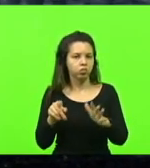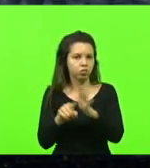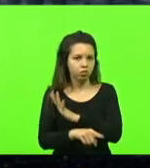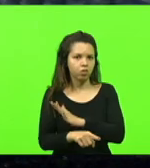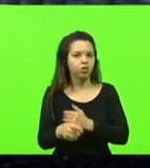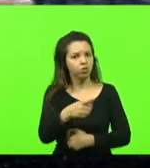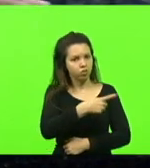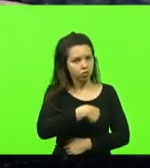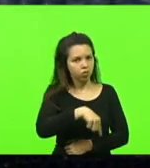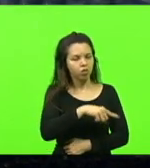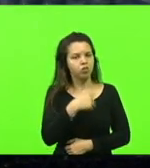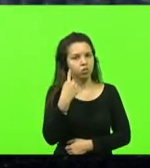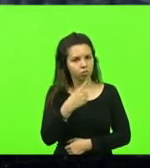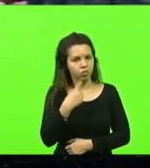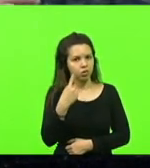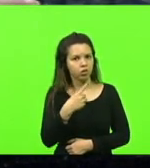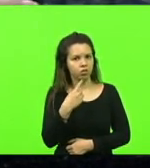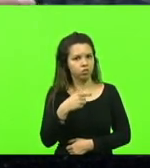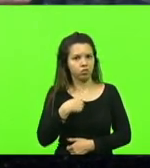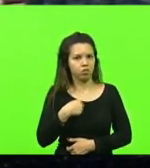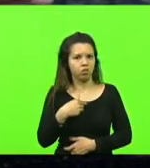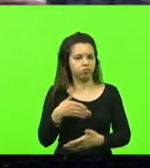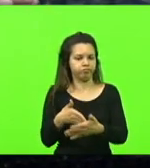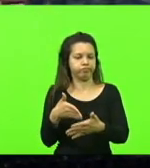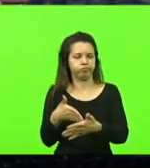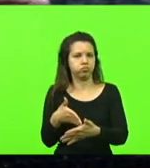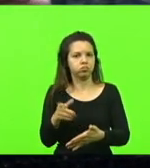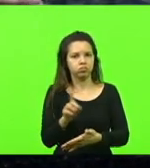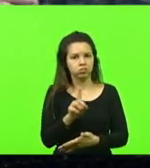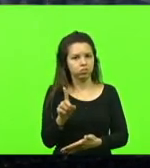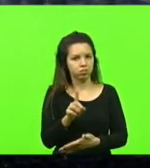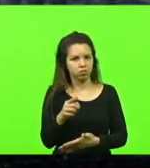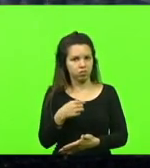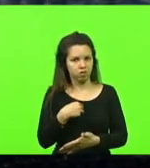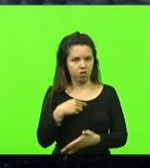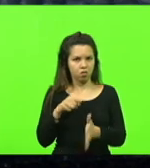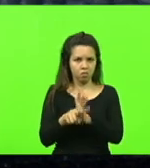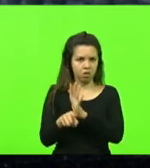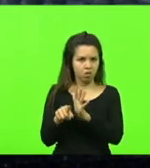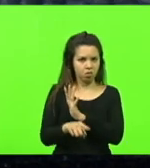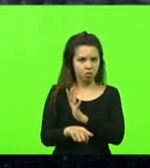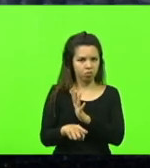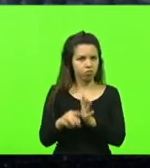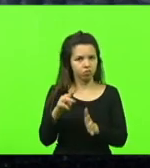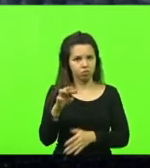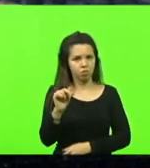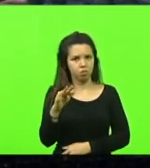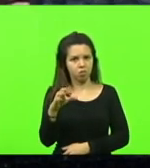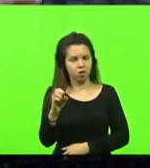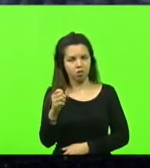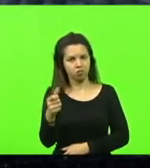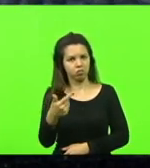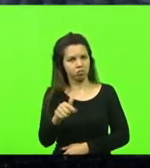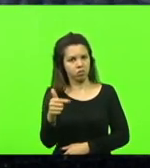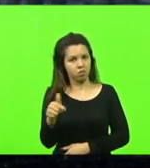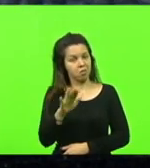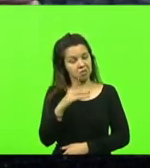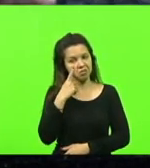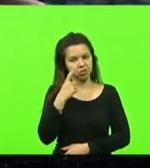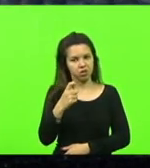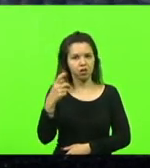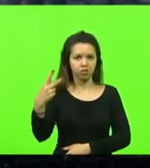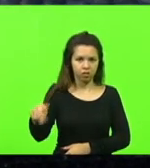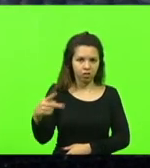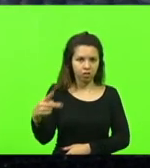como deputados, a gente não deve muito intervir até, eu não tenho perguntas para fazer para o senhor Marcos Ghisone, mas se é do interesse dele,